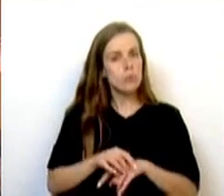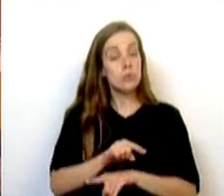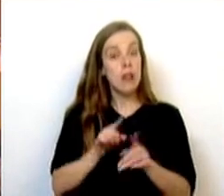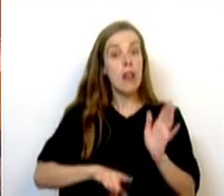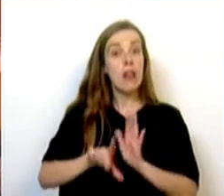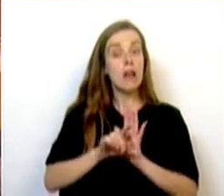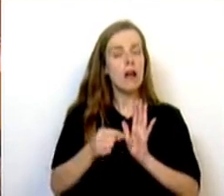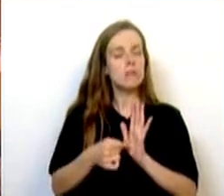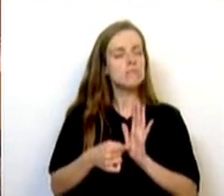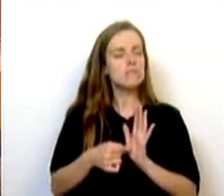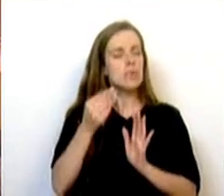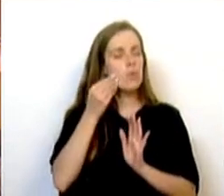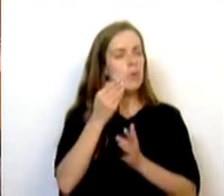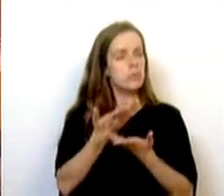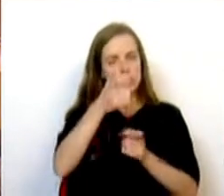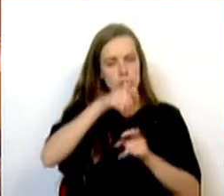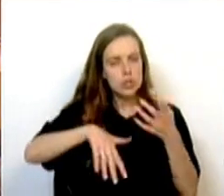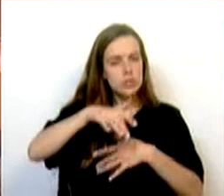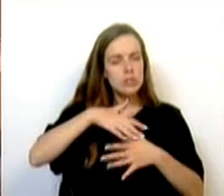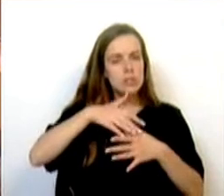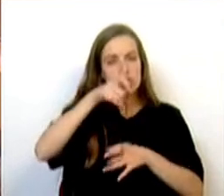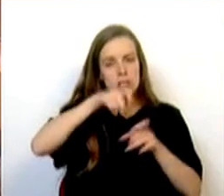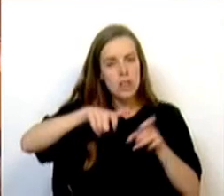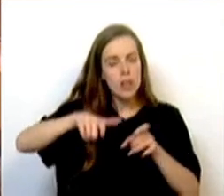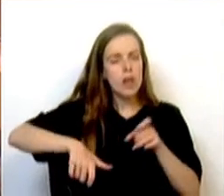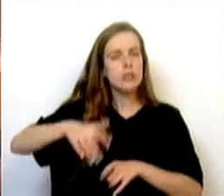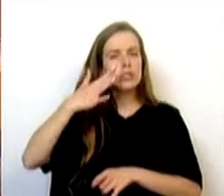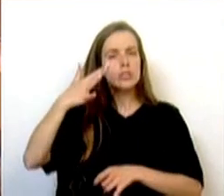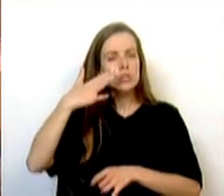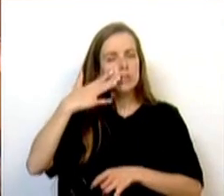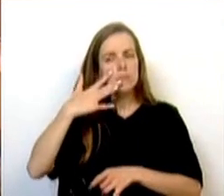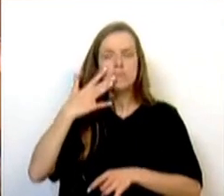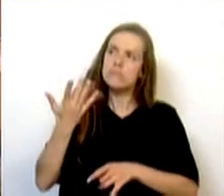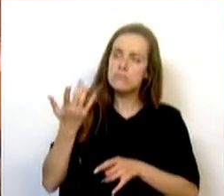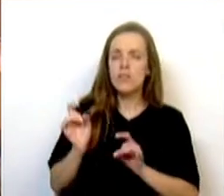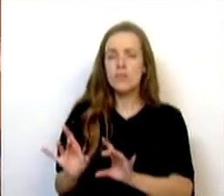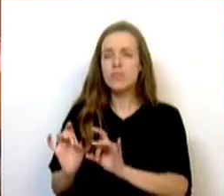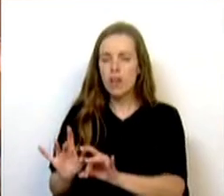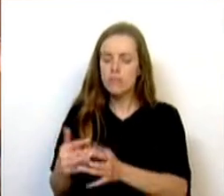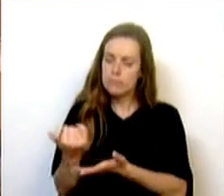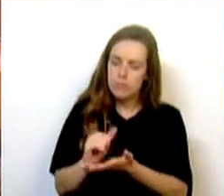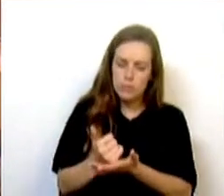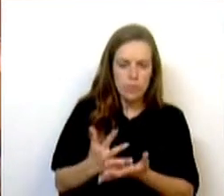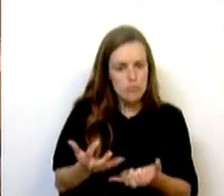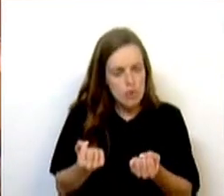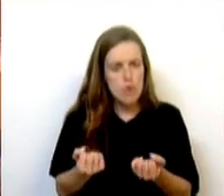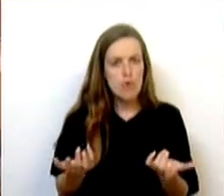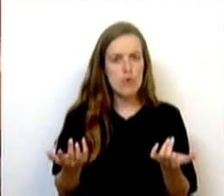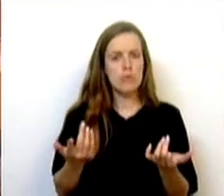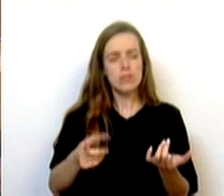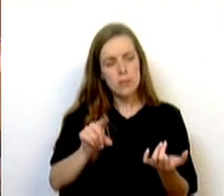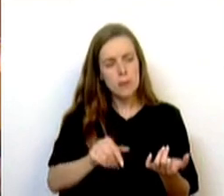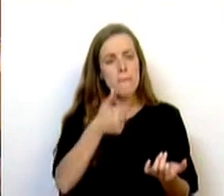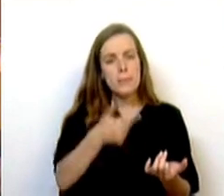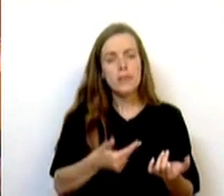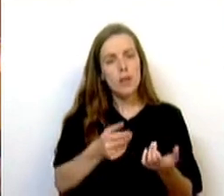resolver esta questão de cidadãos estrangeiros para que não fiquem impedidos de ceder a um passaporte e poderem solicitar a renovação